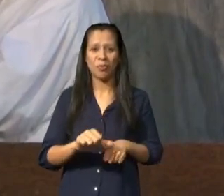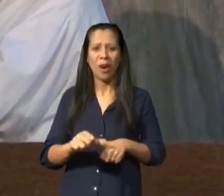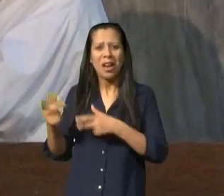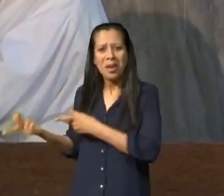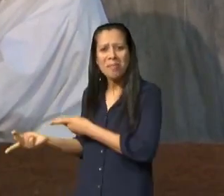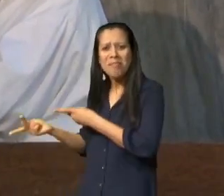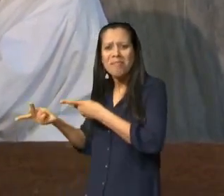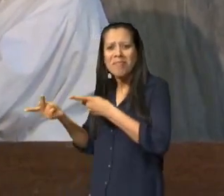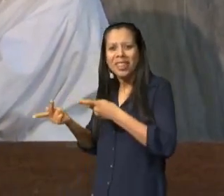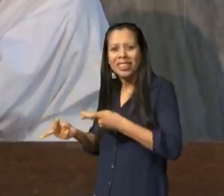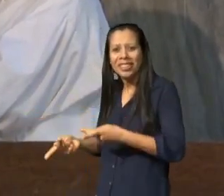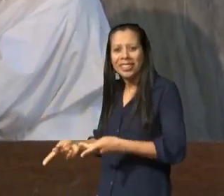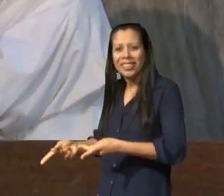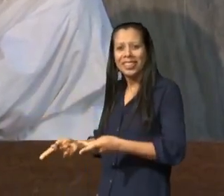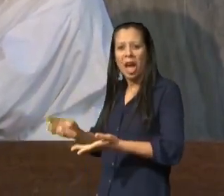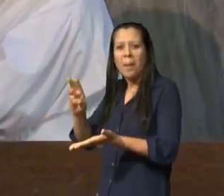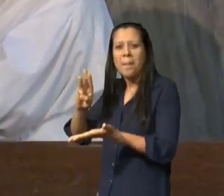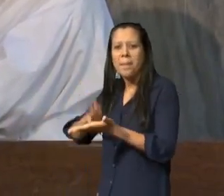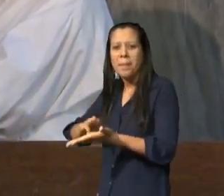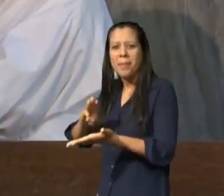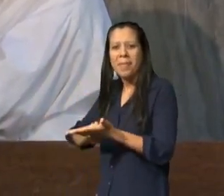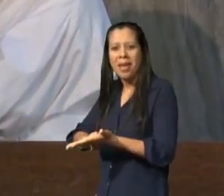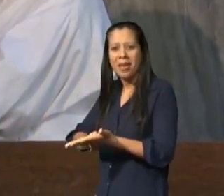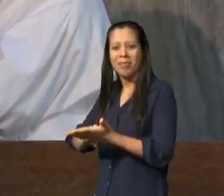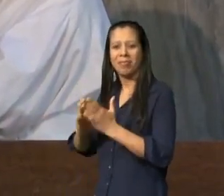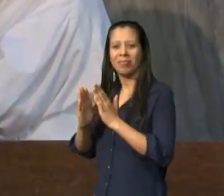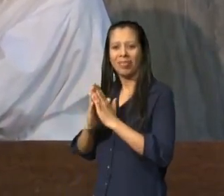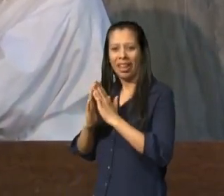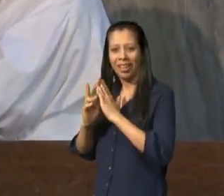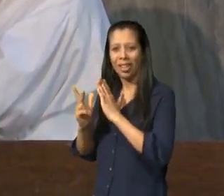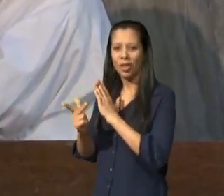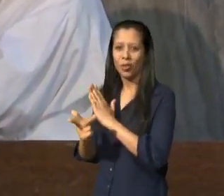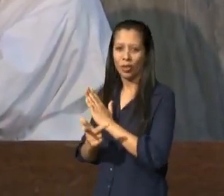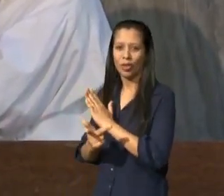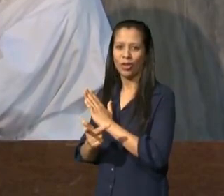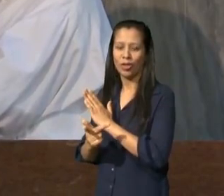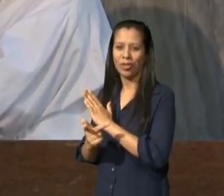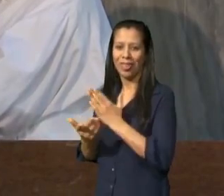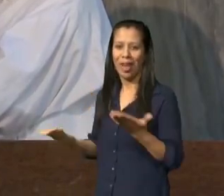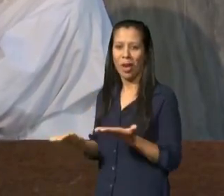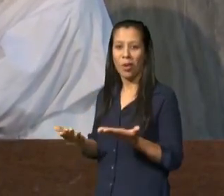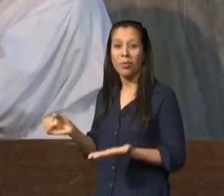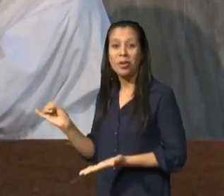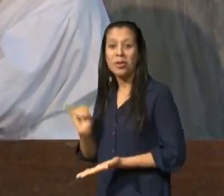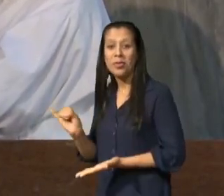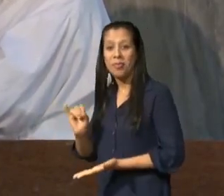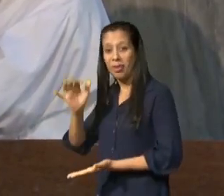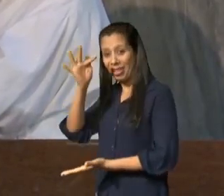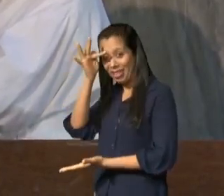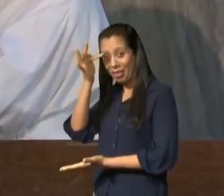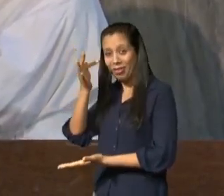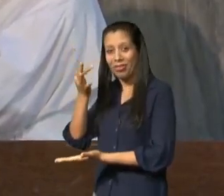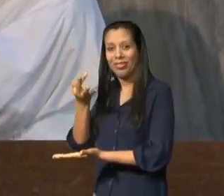27º dia somos irmãos já éramos e mais do que nunca